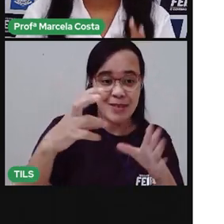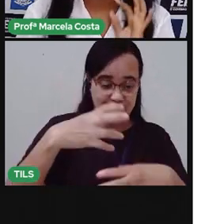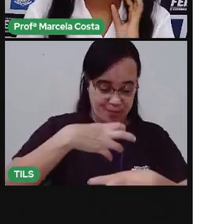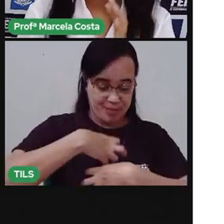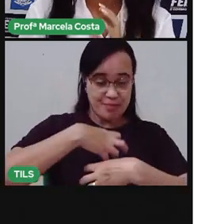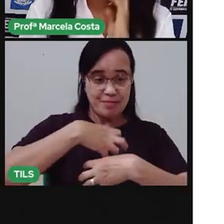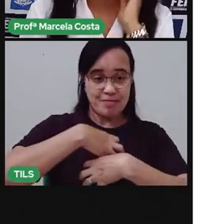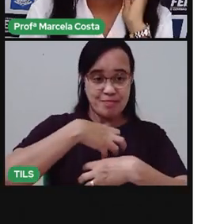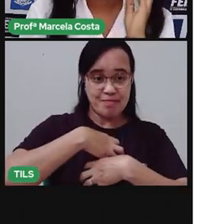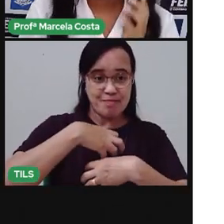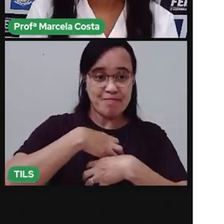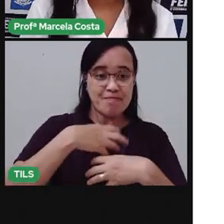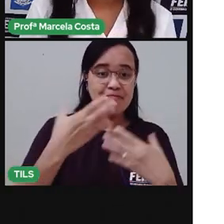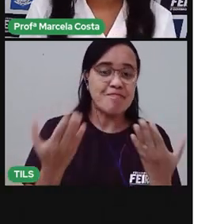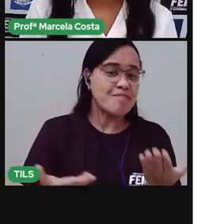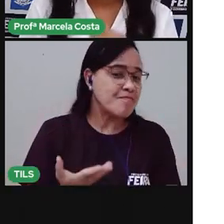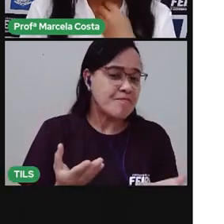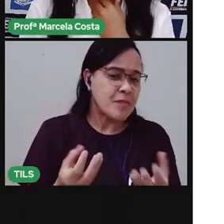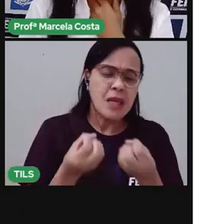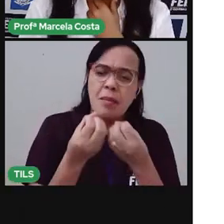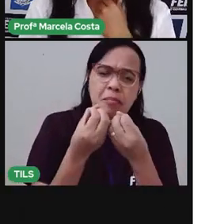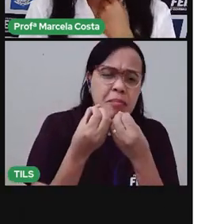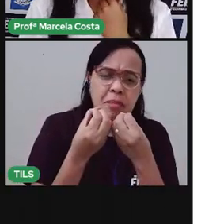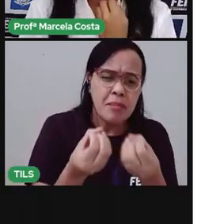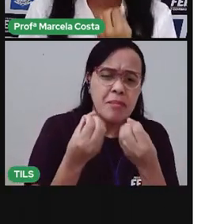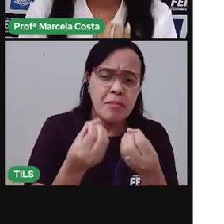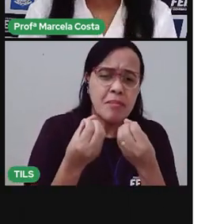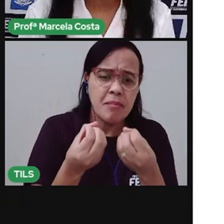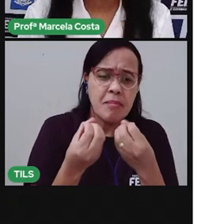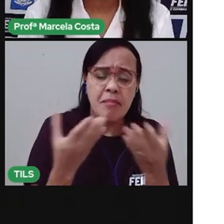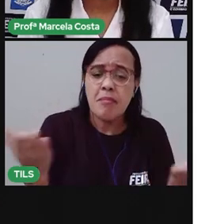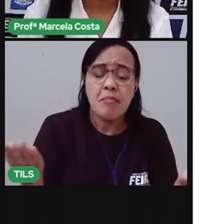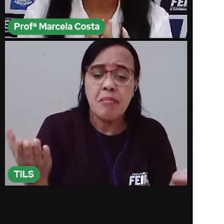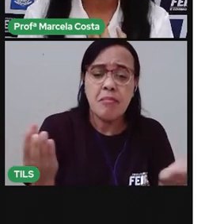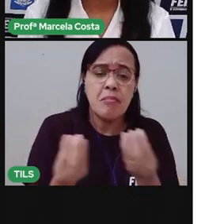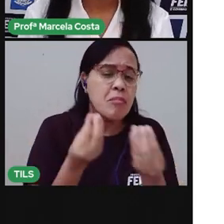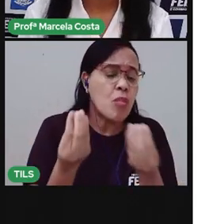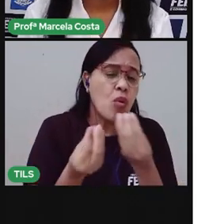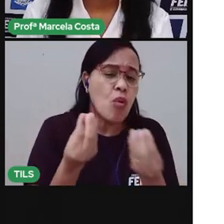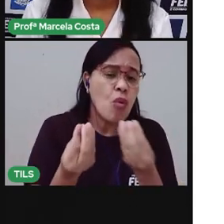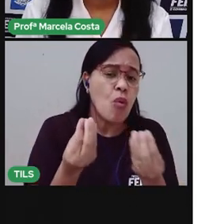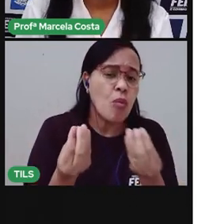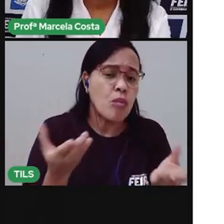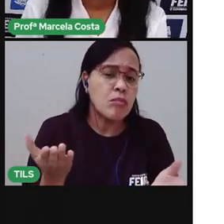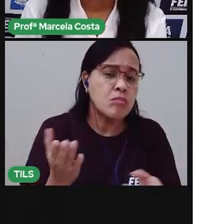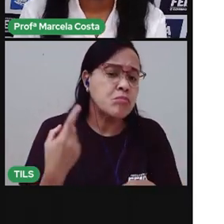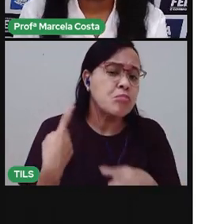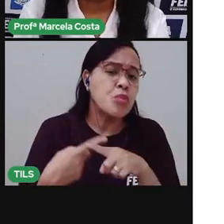E para que eles servem? Eles servem para a gente receber os estímulos.